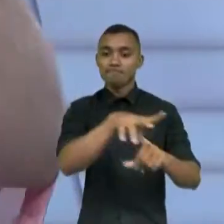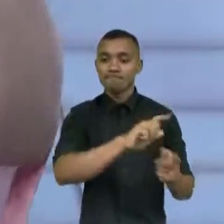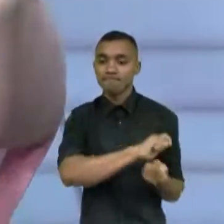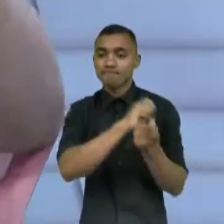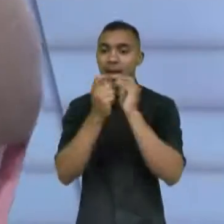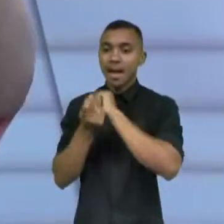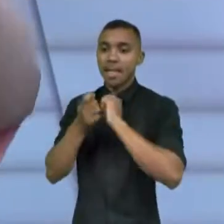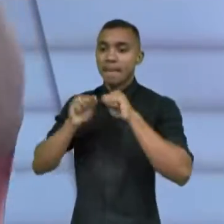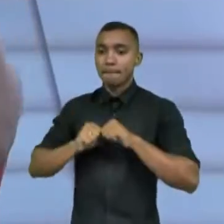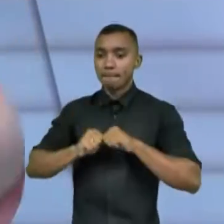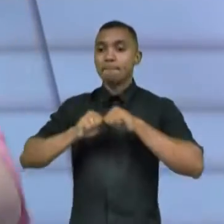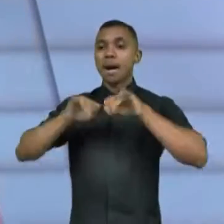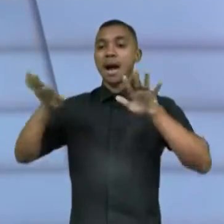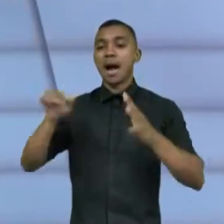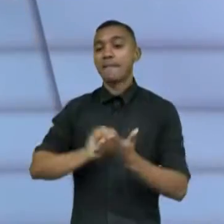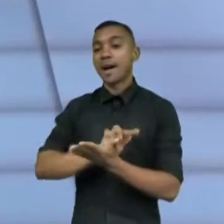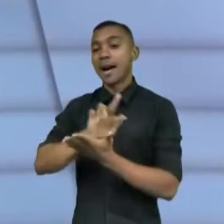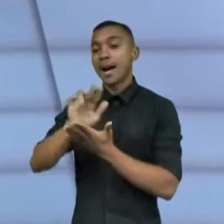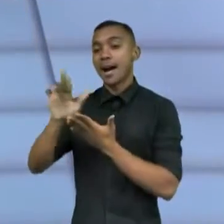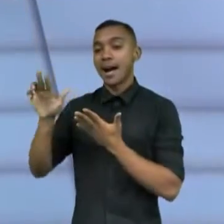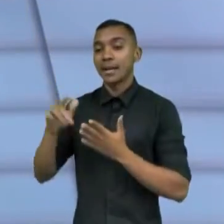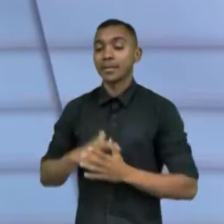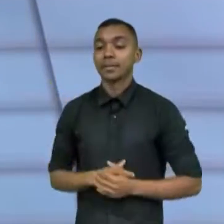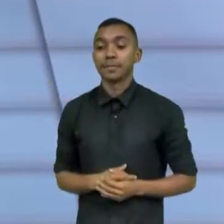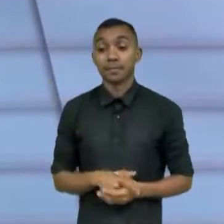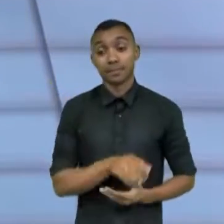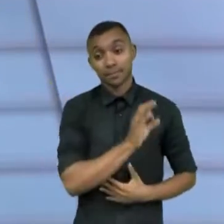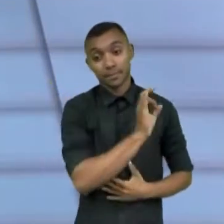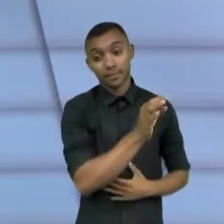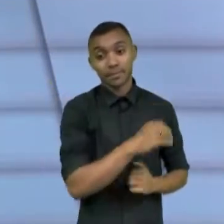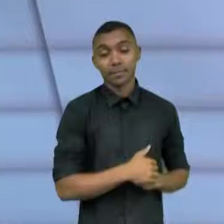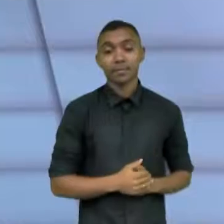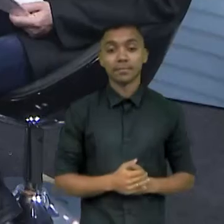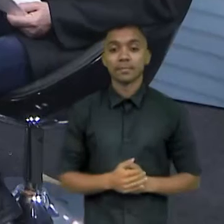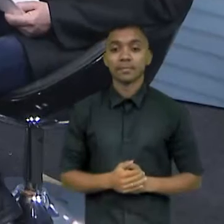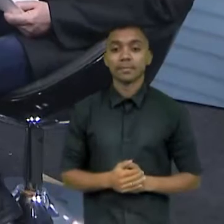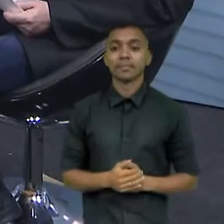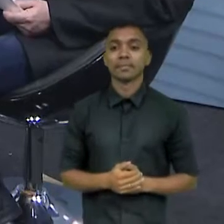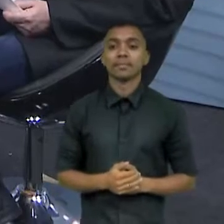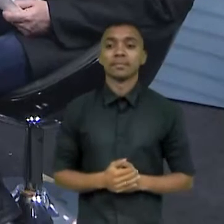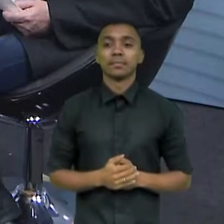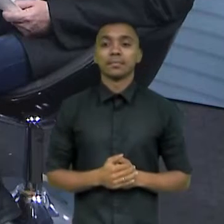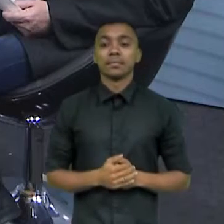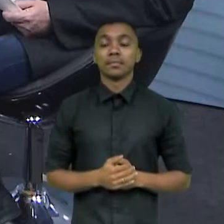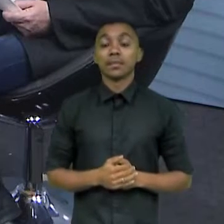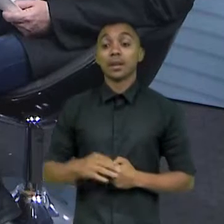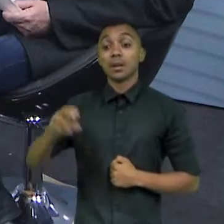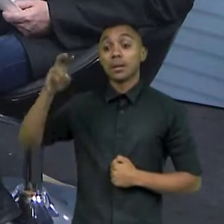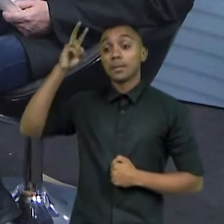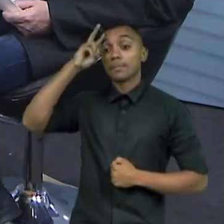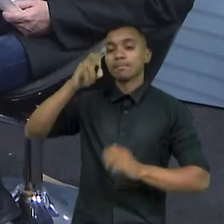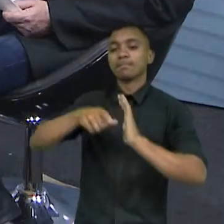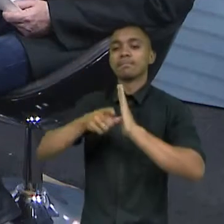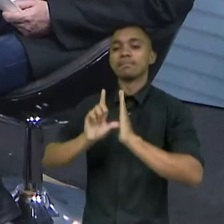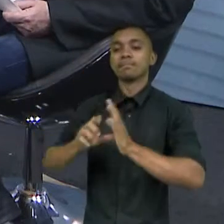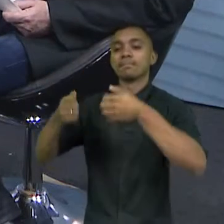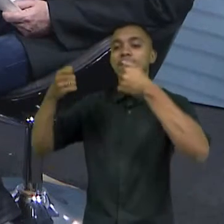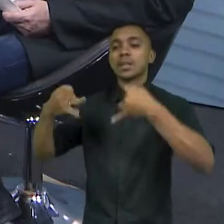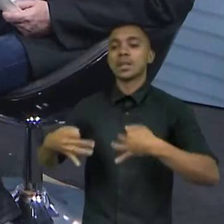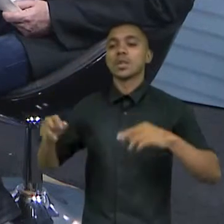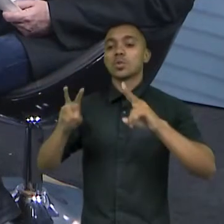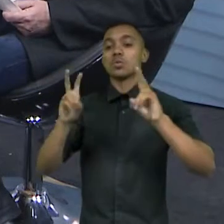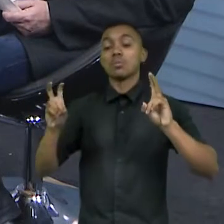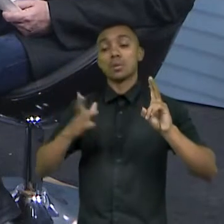muitas e muitas e muitas vezes. Muitas vezes, muito bem. A Bia Fius e o Marcelo Vieira. Bia, você falou aí sobre uma coisa que eu achei